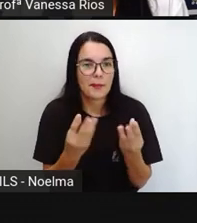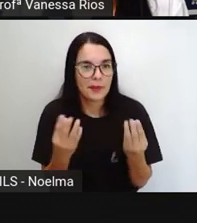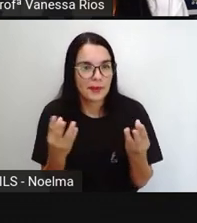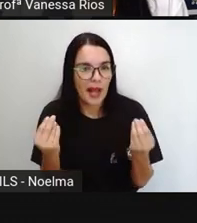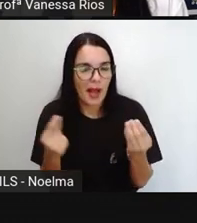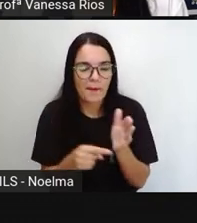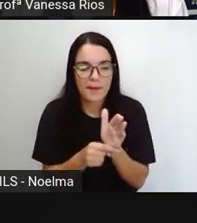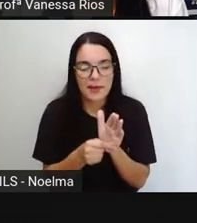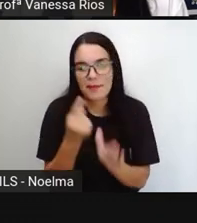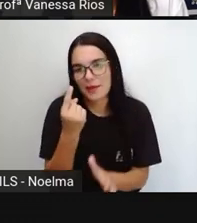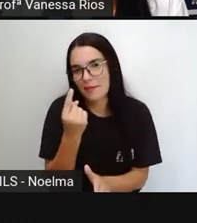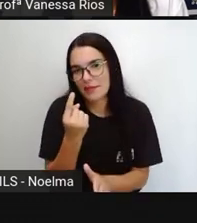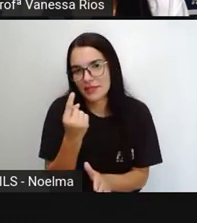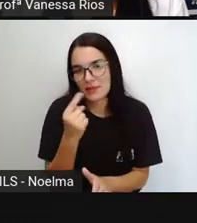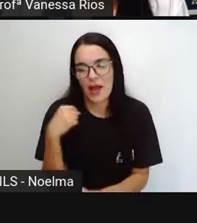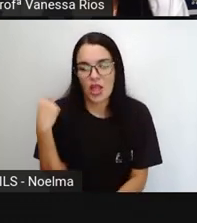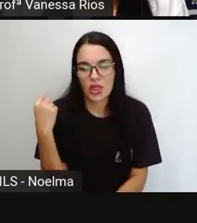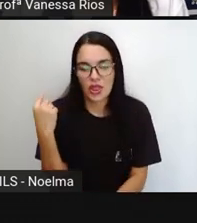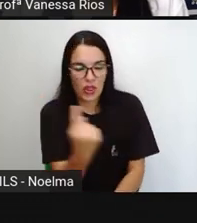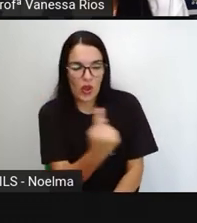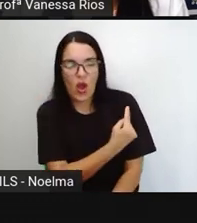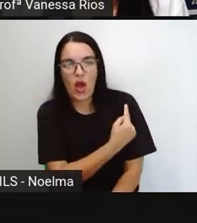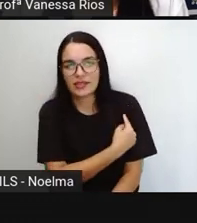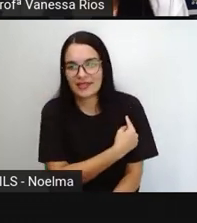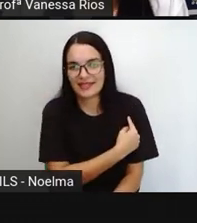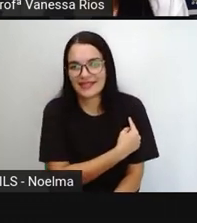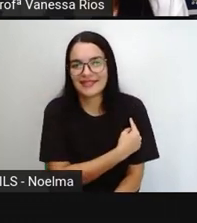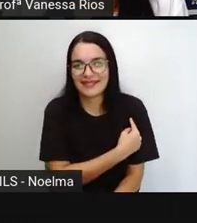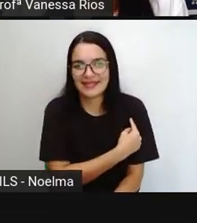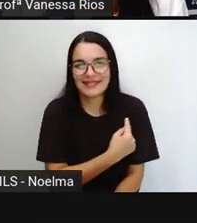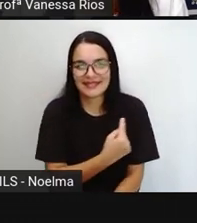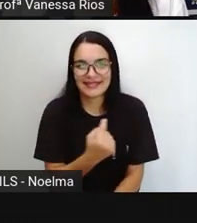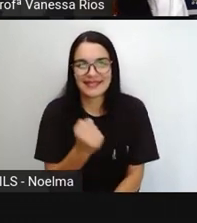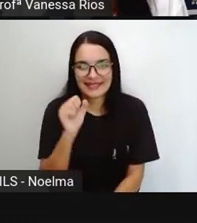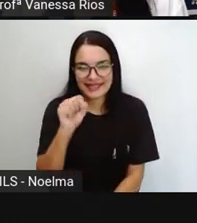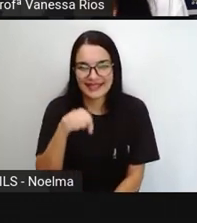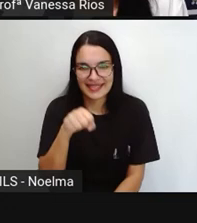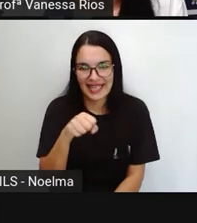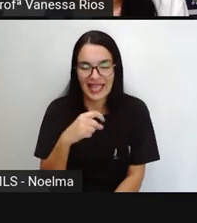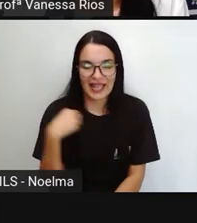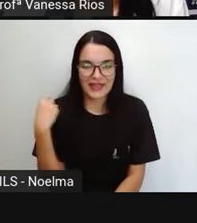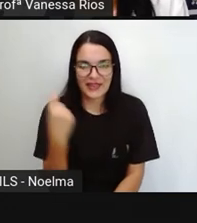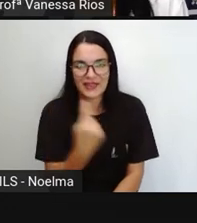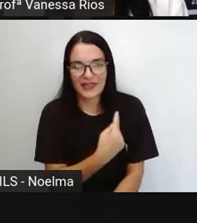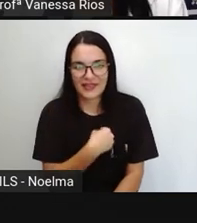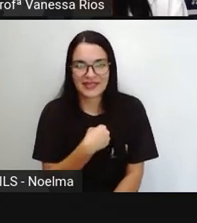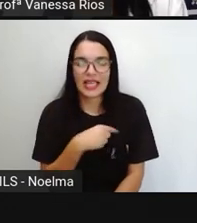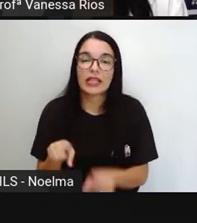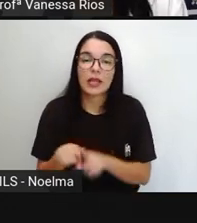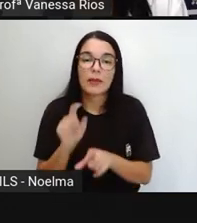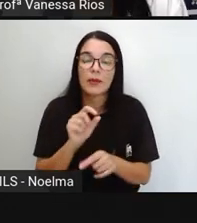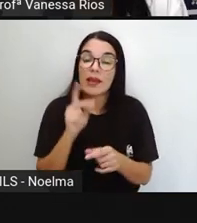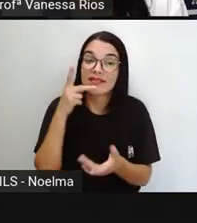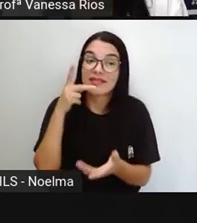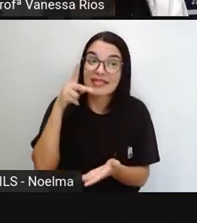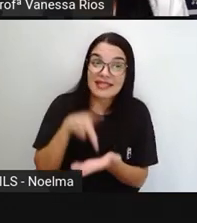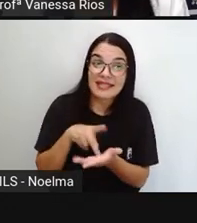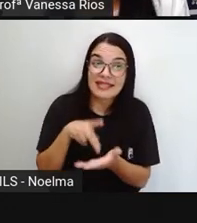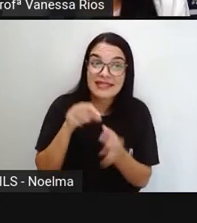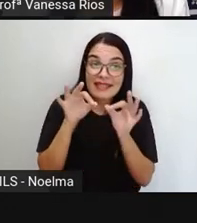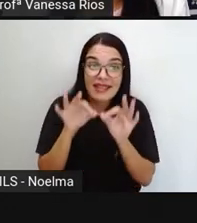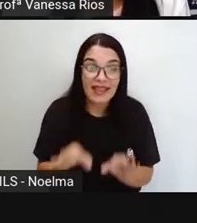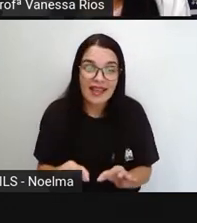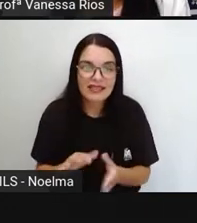primeira pessoa do plural. Nós. Nós sorrimos. O modo aí é o indicativo.